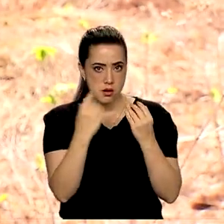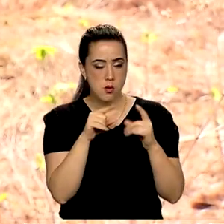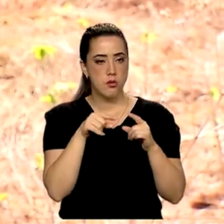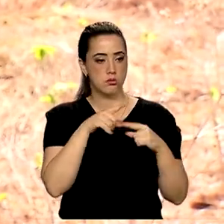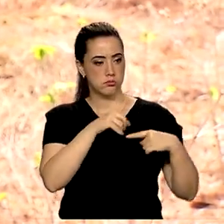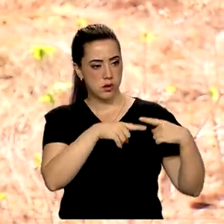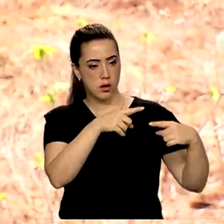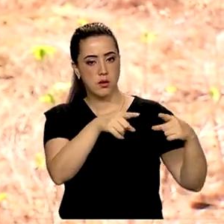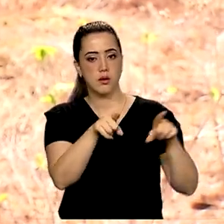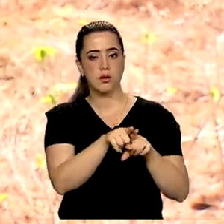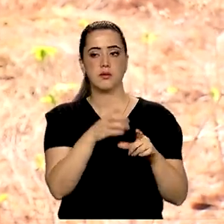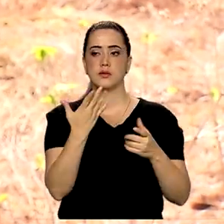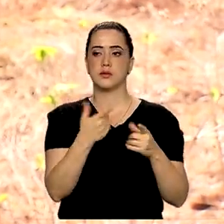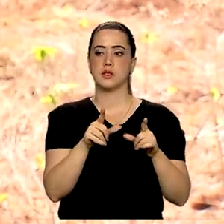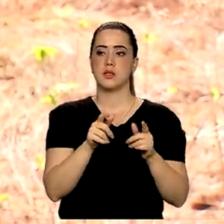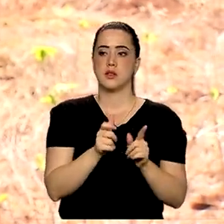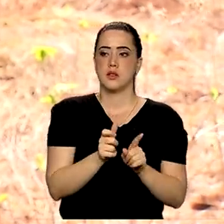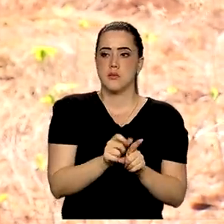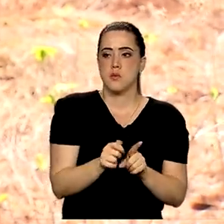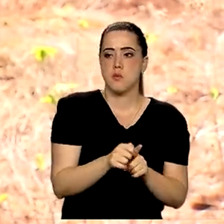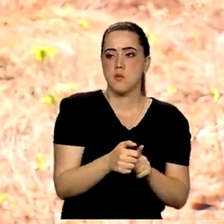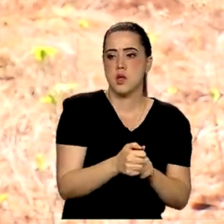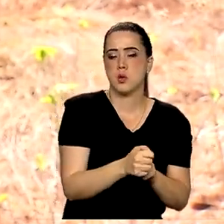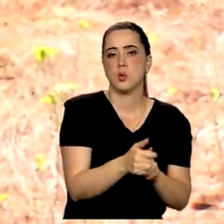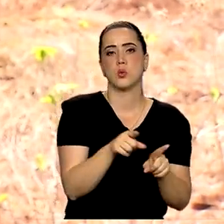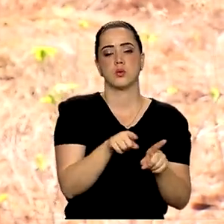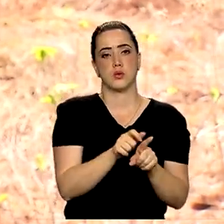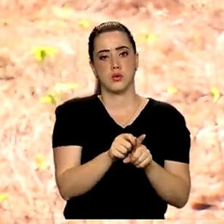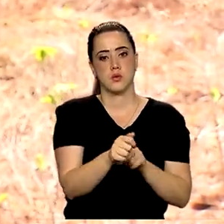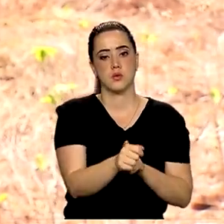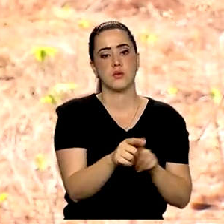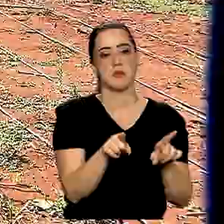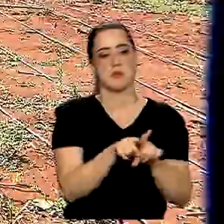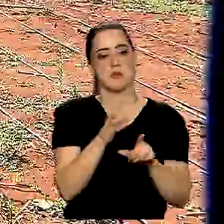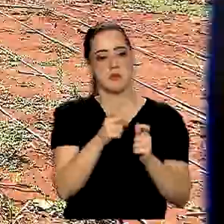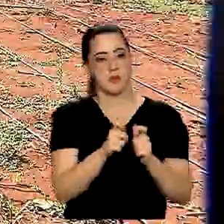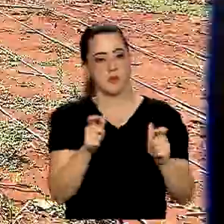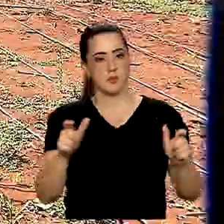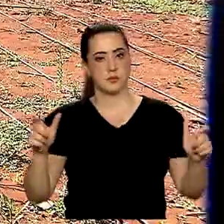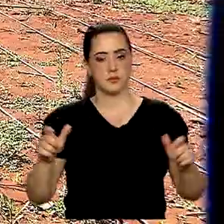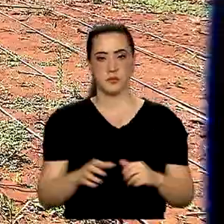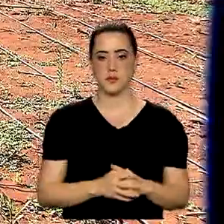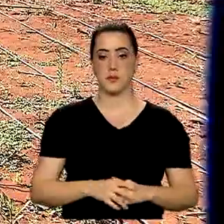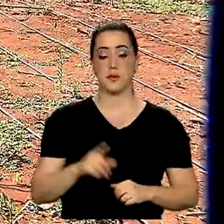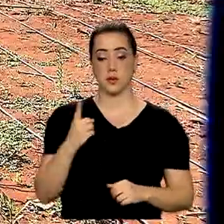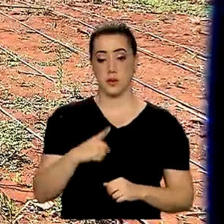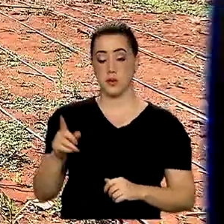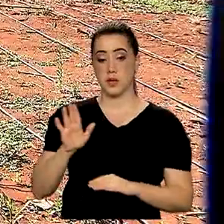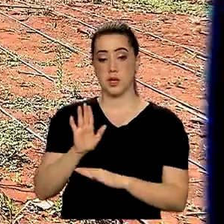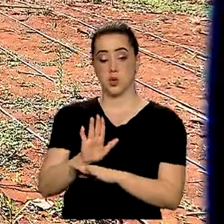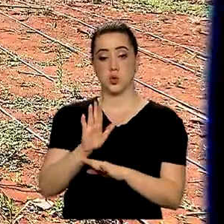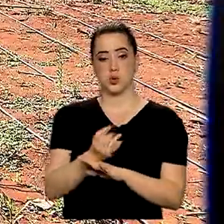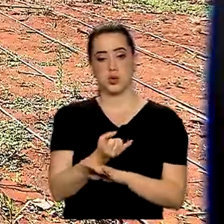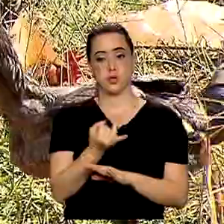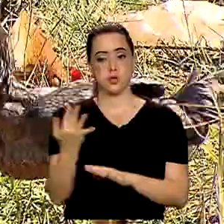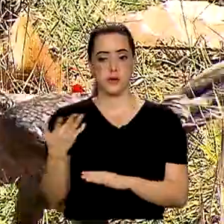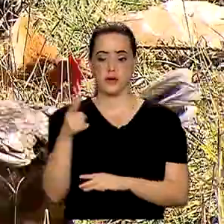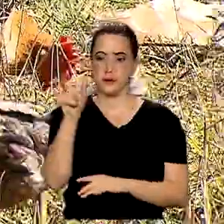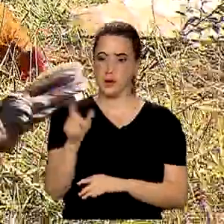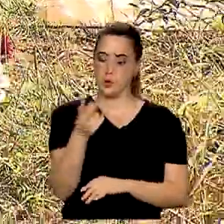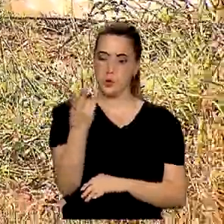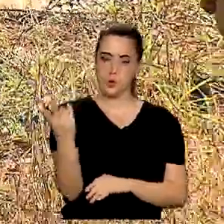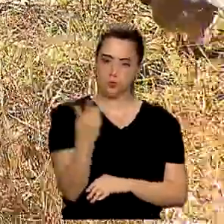simplesmente vou ampliar isso aqui, dar uma melhora, dar um up geral nisso aqui. Foi para ajudar milhares de genas e Ritinhas